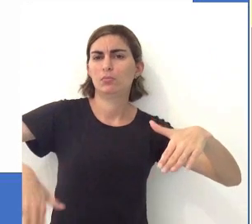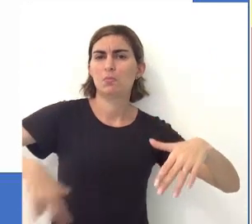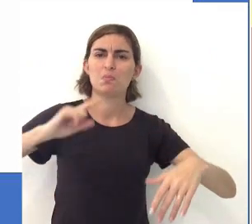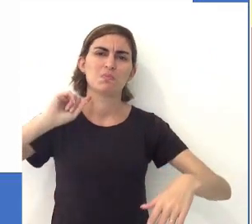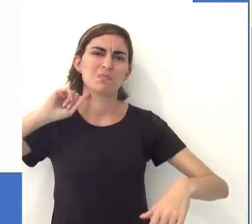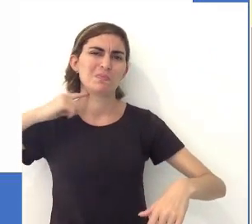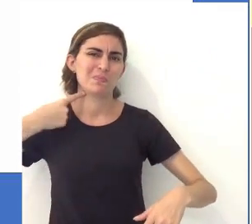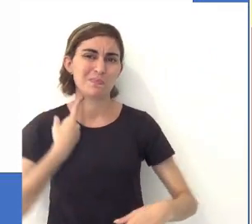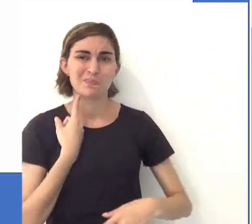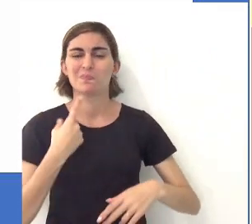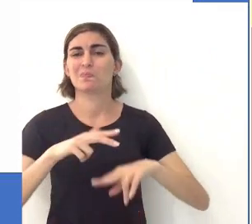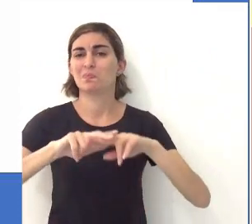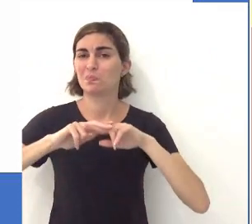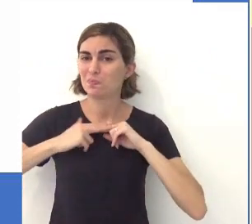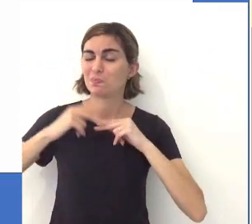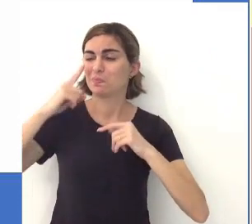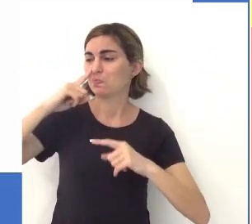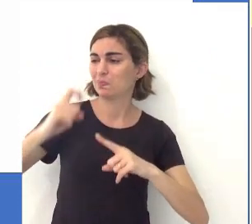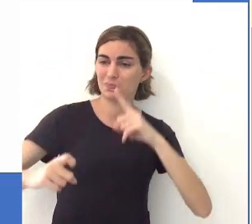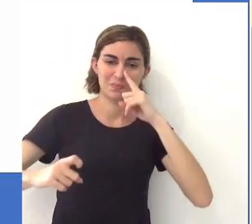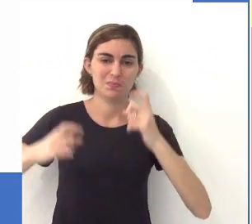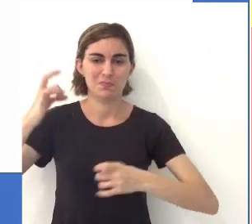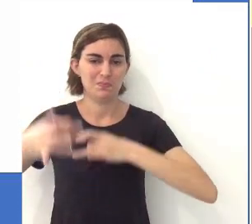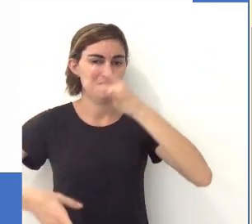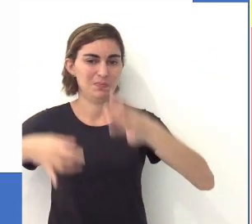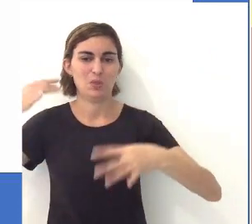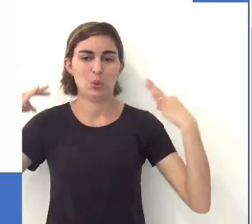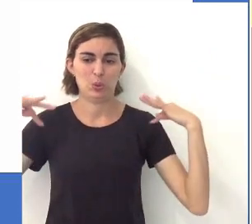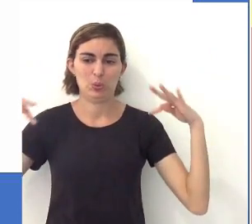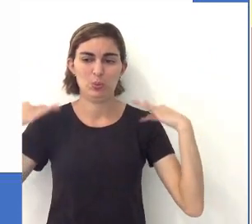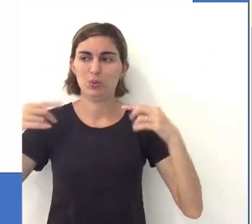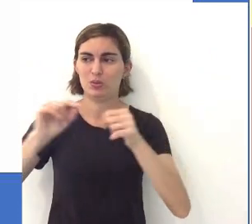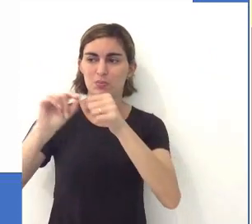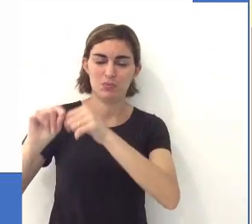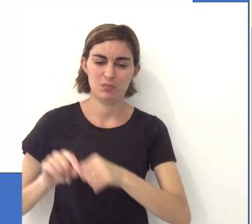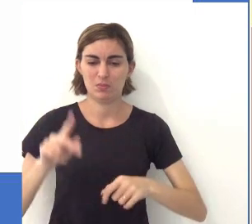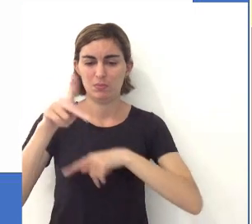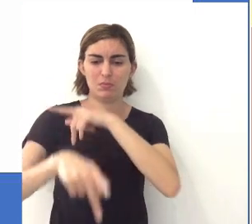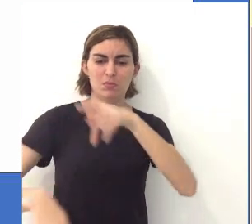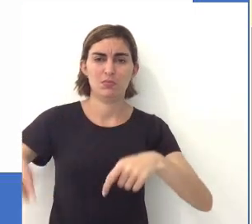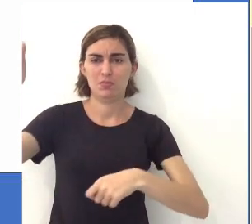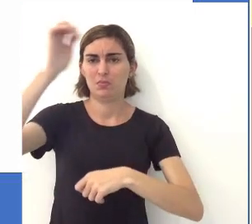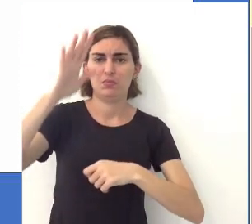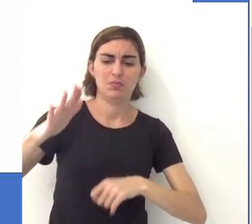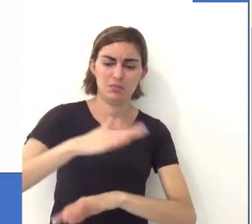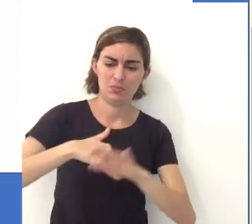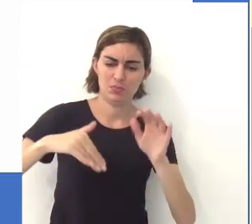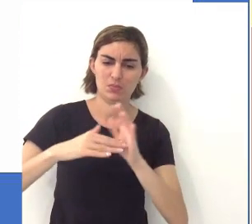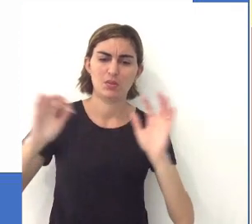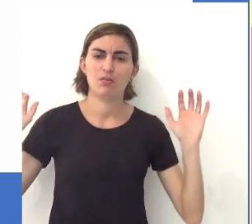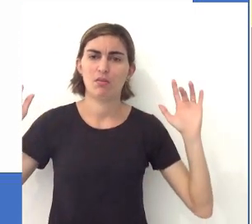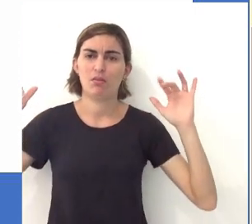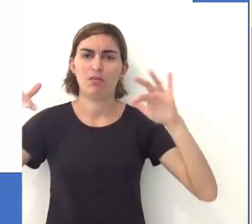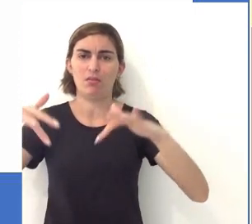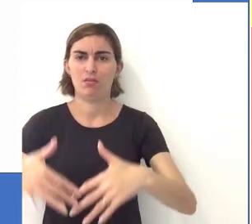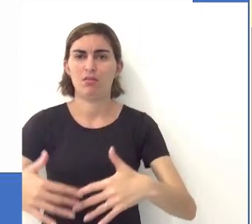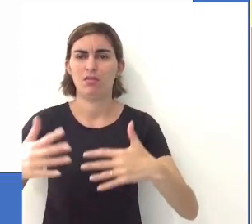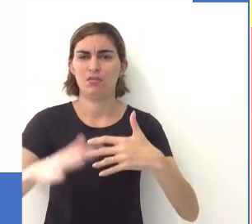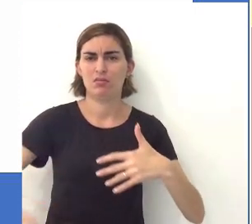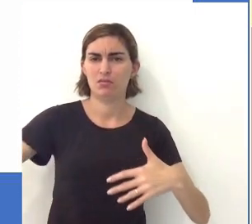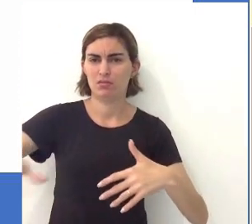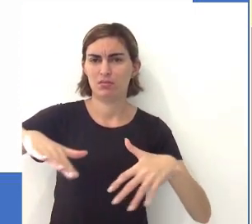de praias vai ser muito poluída por conta desse lixo, né, esse turismo que é feito. Pessoas do Brasil inteiro vêm até